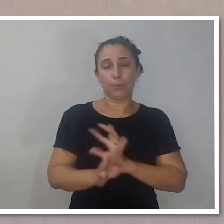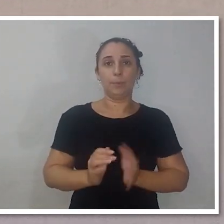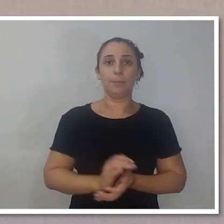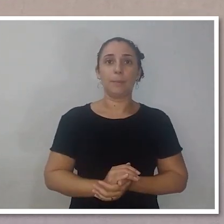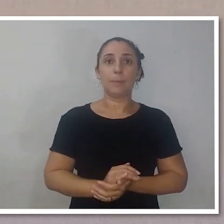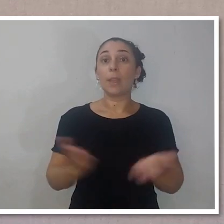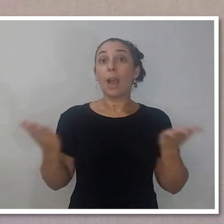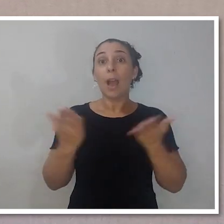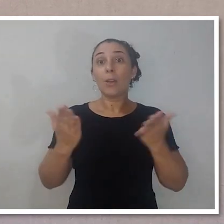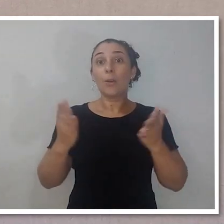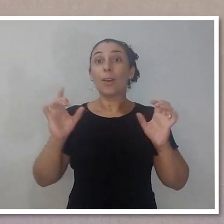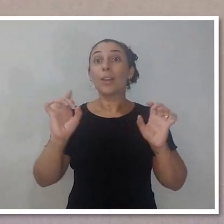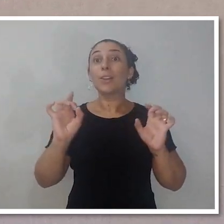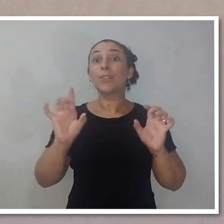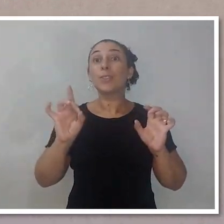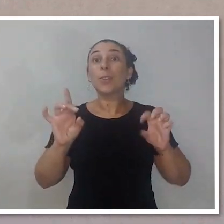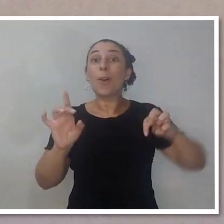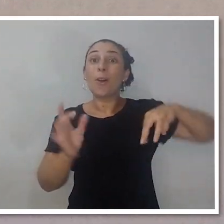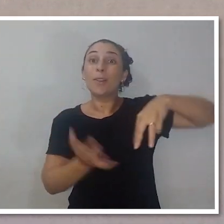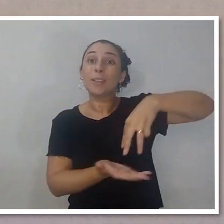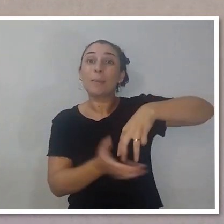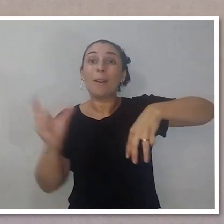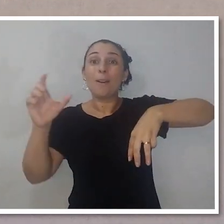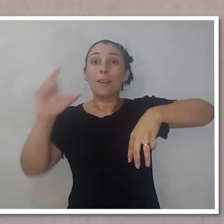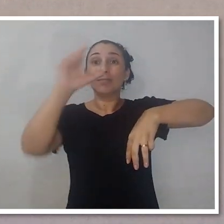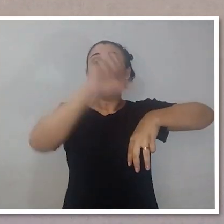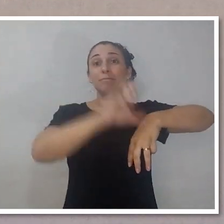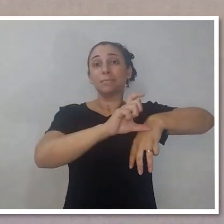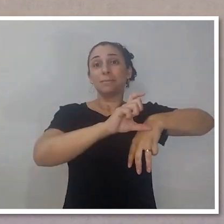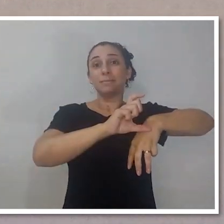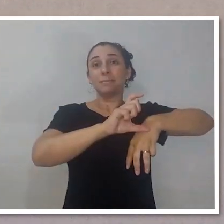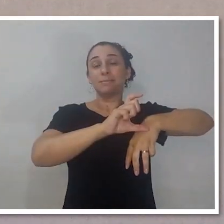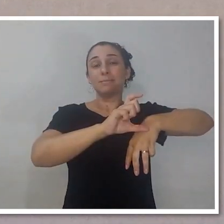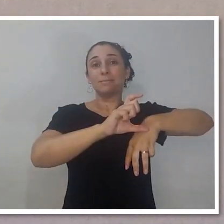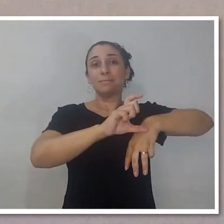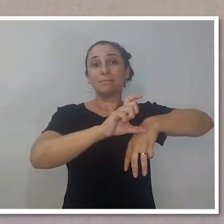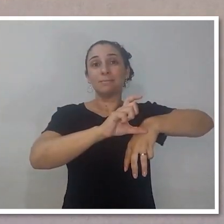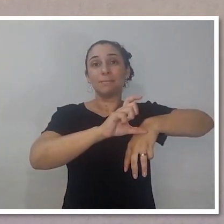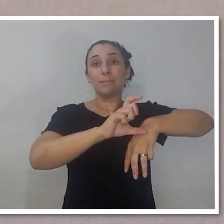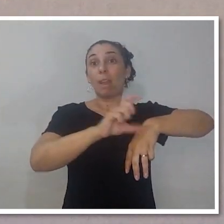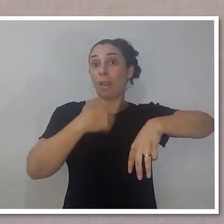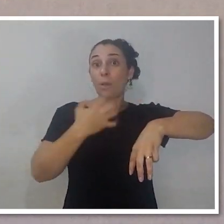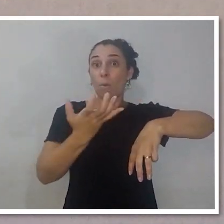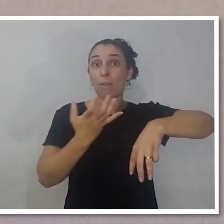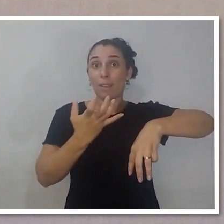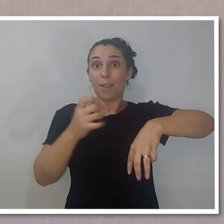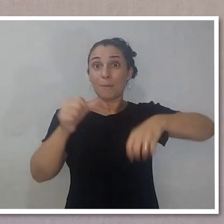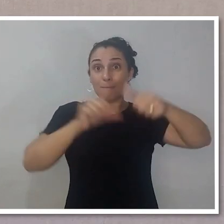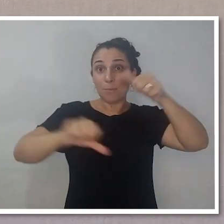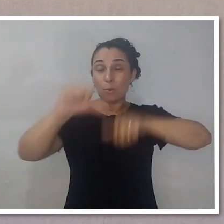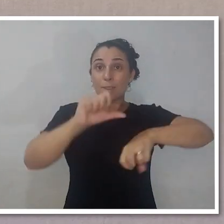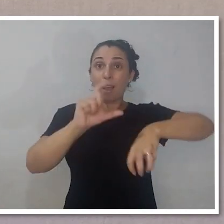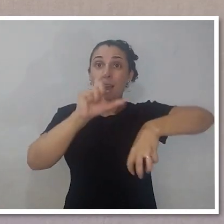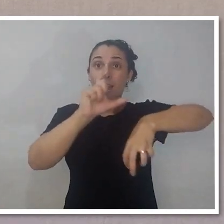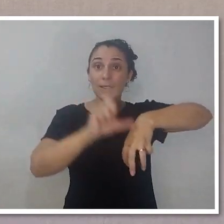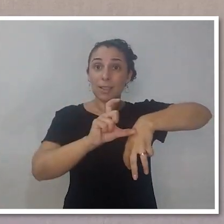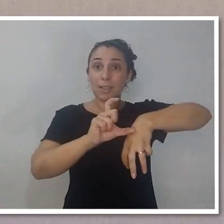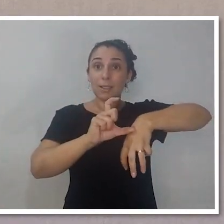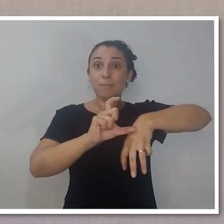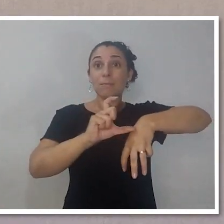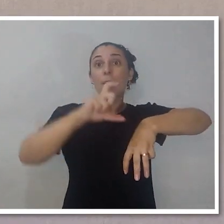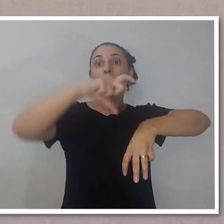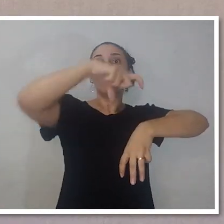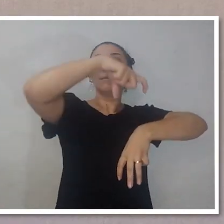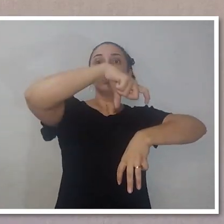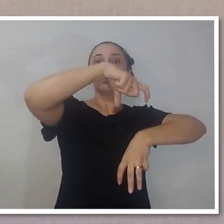Pronto, está aqui. Agora eu venho, coloco aqui. Ó, encaixou. Quero mudar a orientação da minha